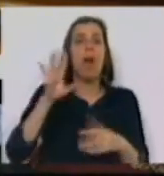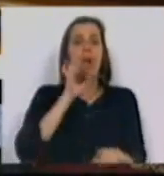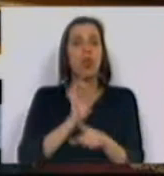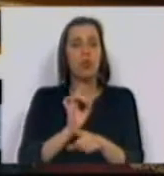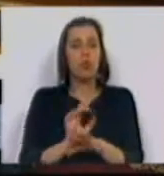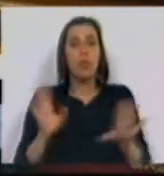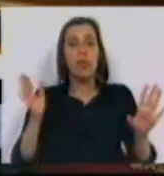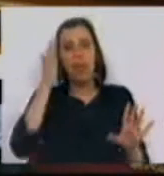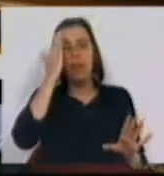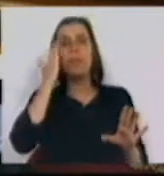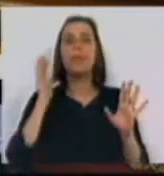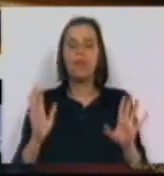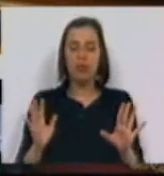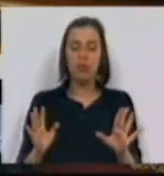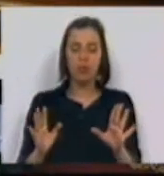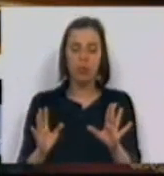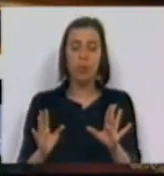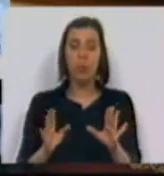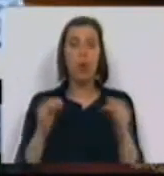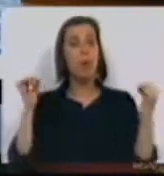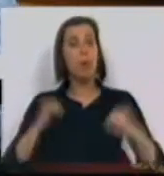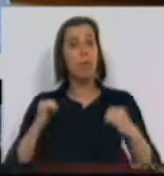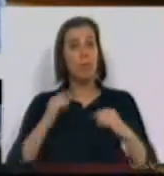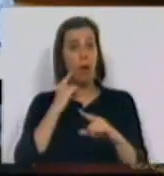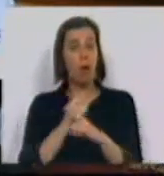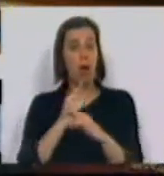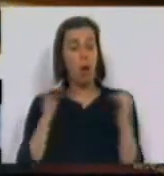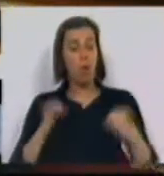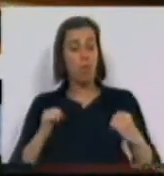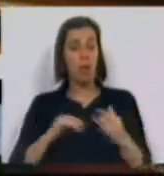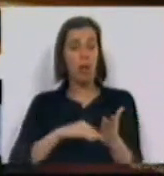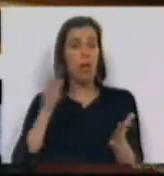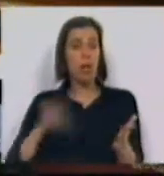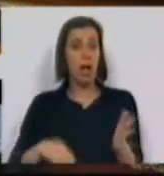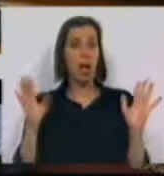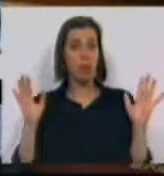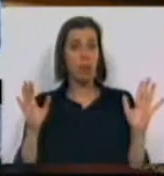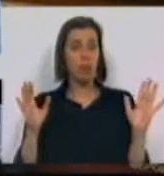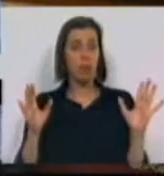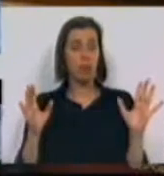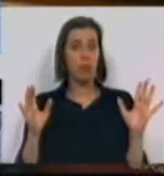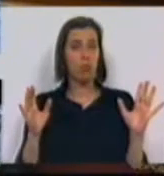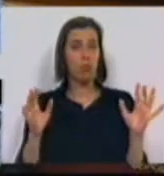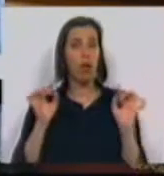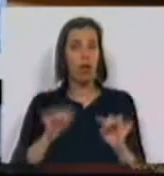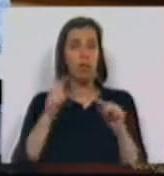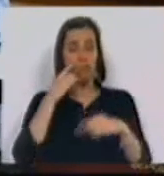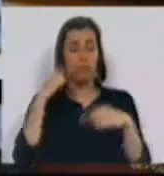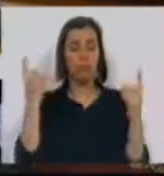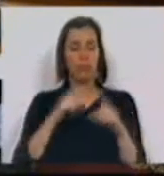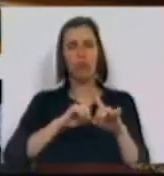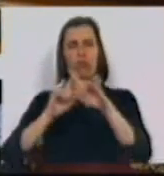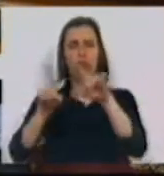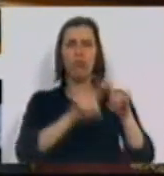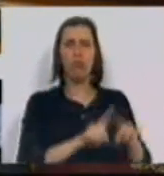que estava previsto no memorando de entendimento que assinamos. E isto revela-se nas mais